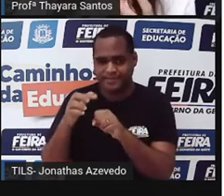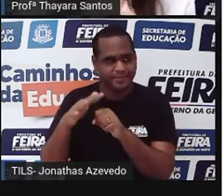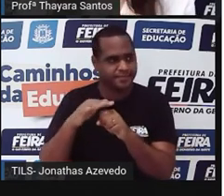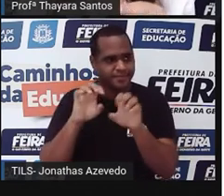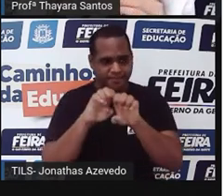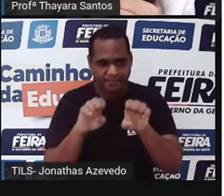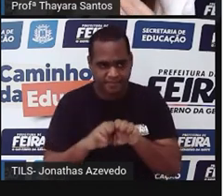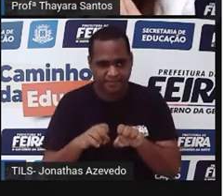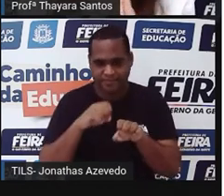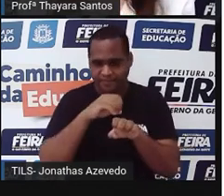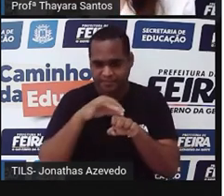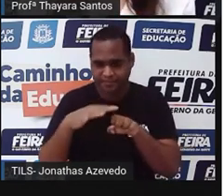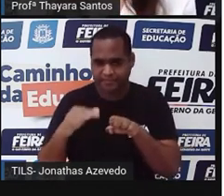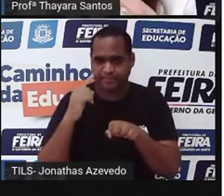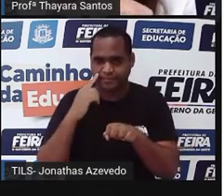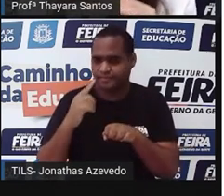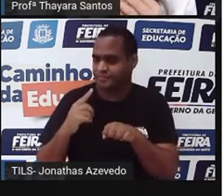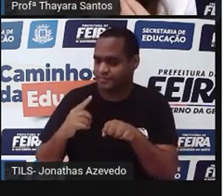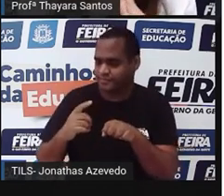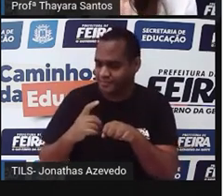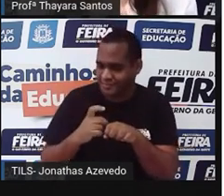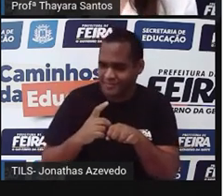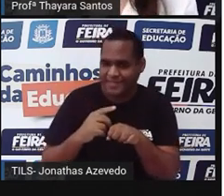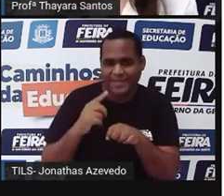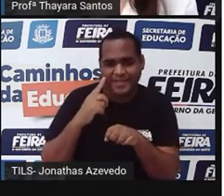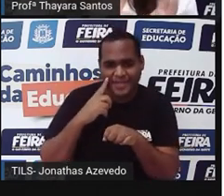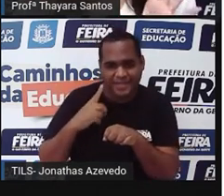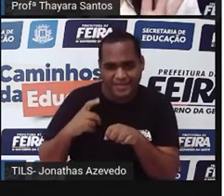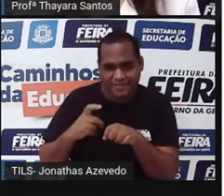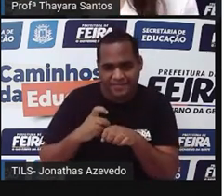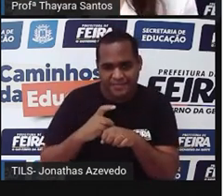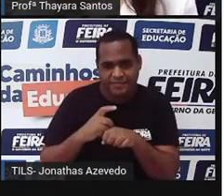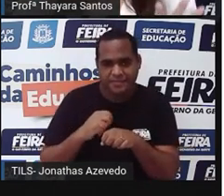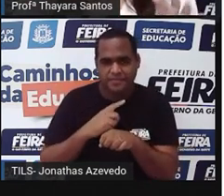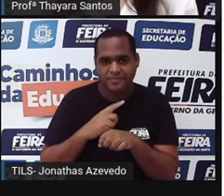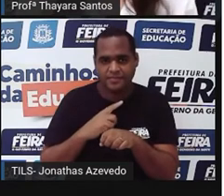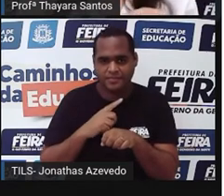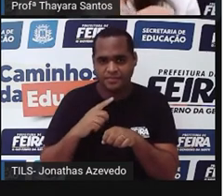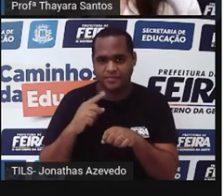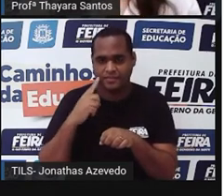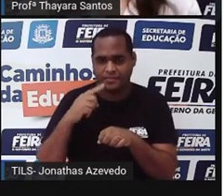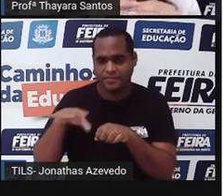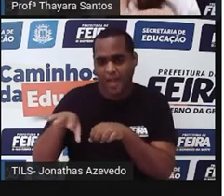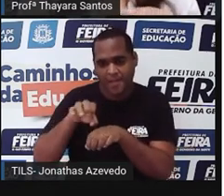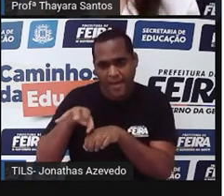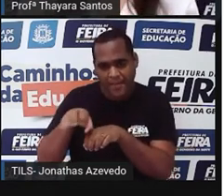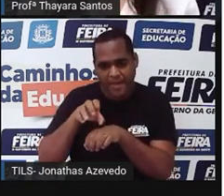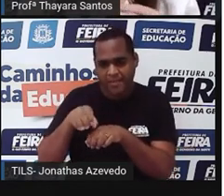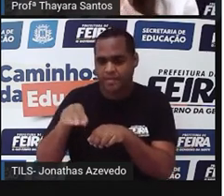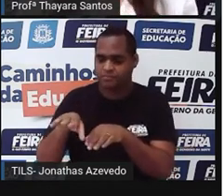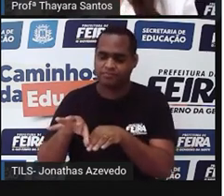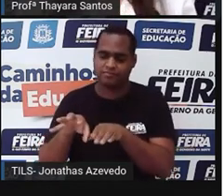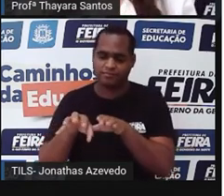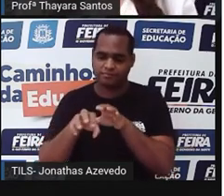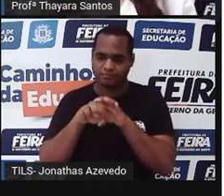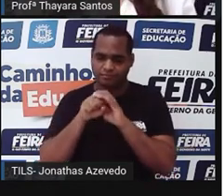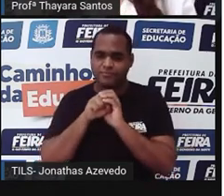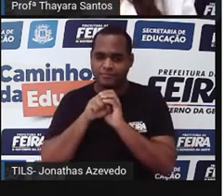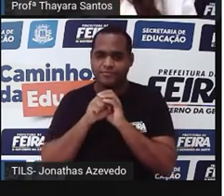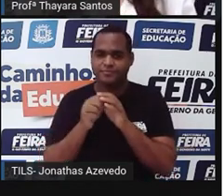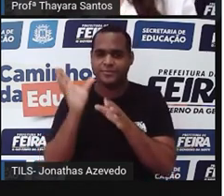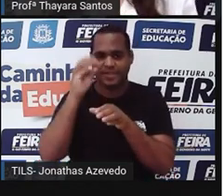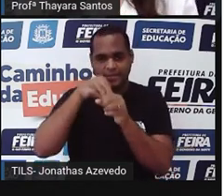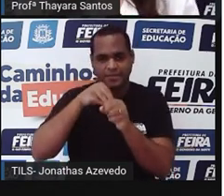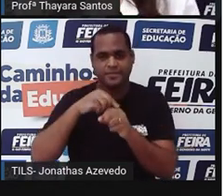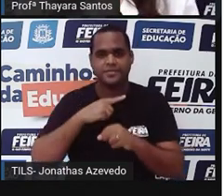estrutura que a gente chama de espermateca. Que está cheia de espermatozoides. A fêmea vai chegar lá e vai pegar essa bolsinha de espermatozoides e introduzindo